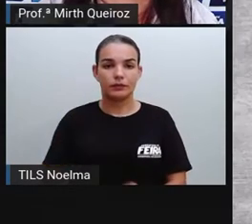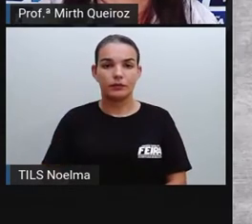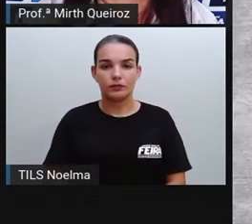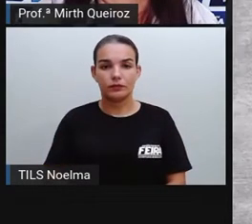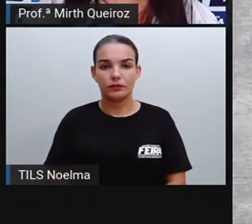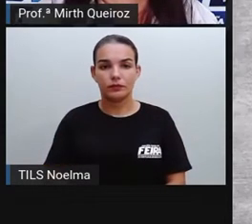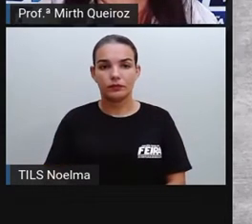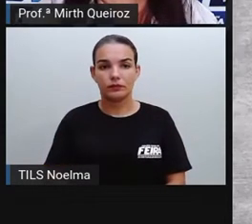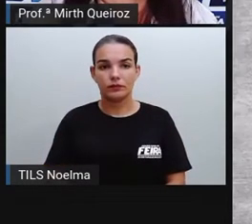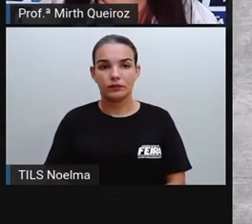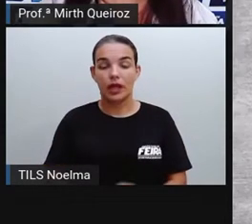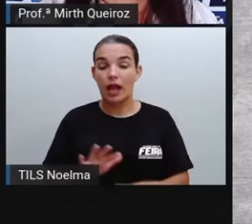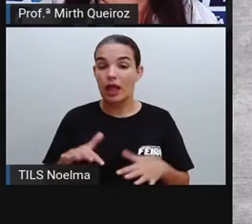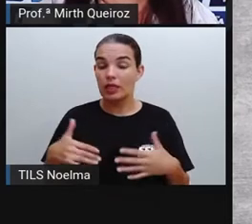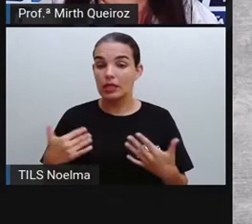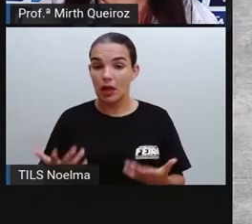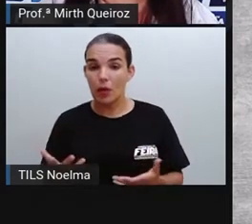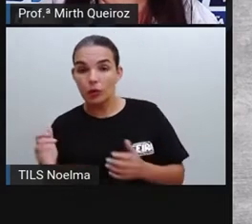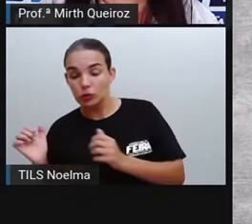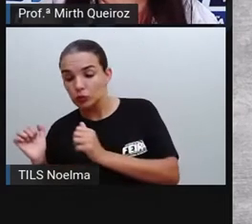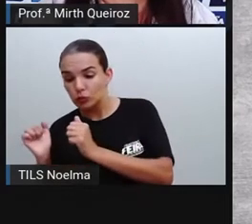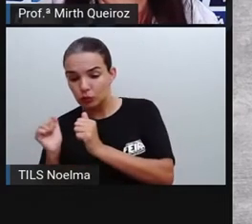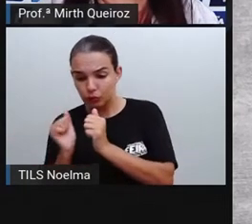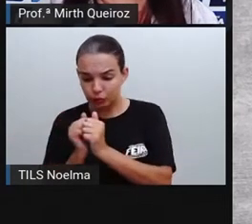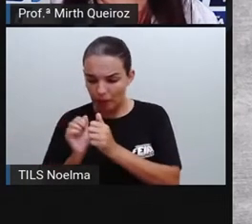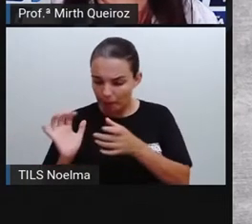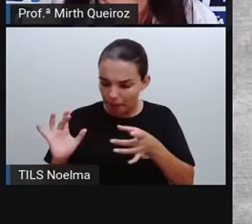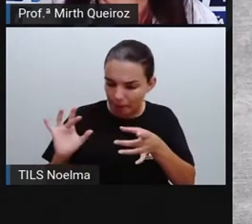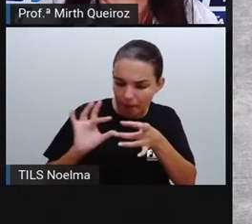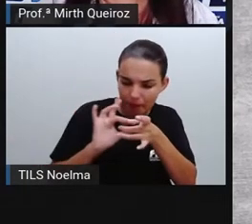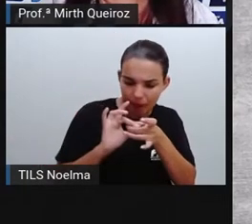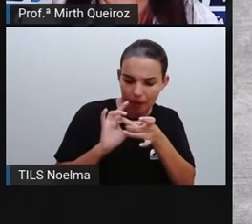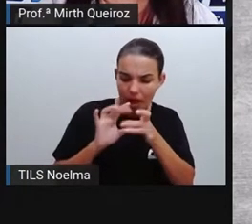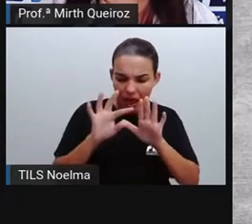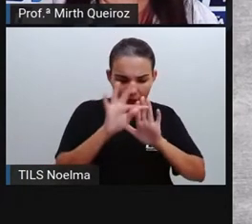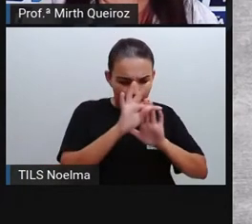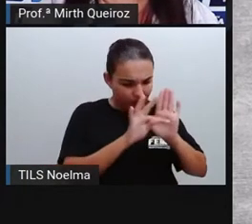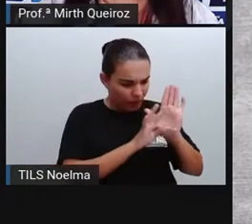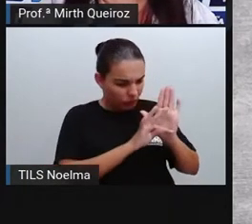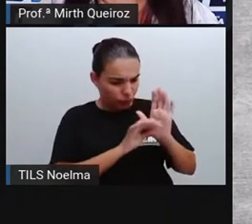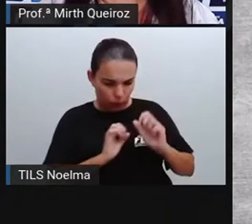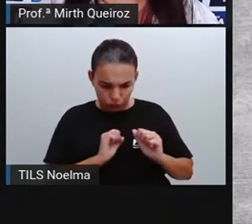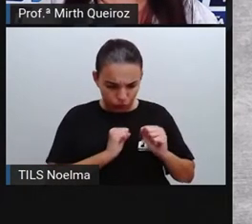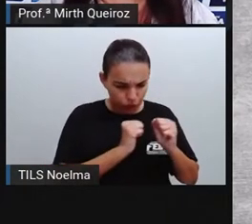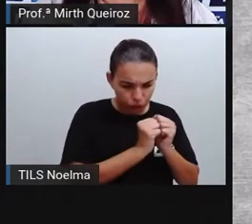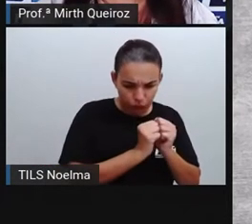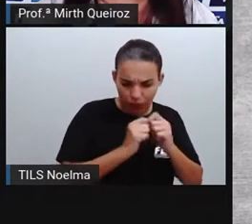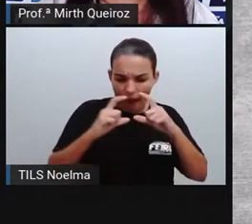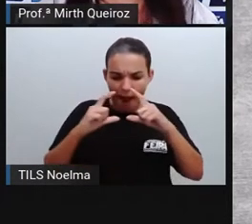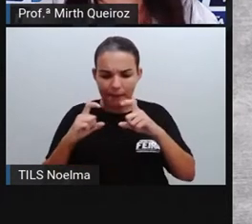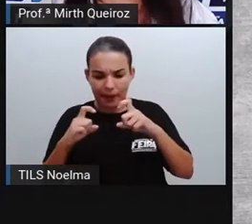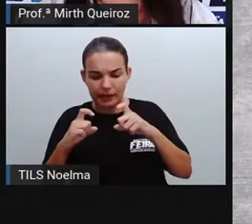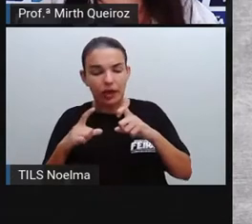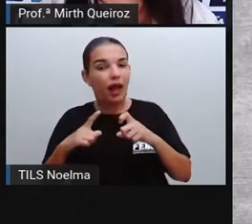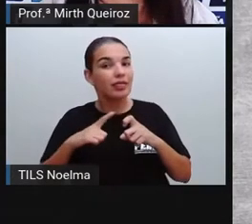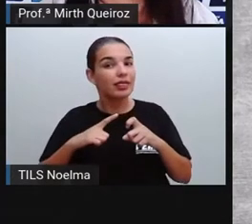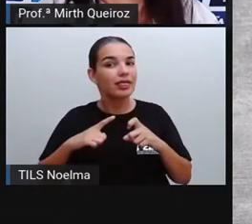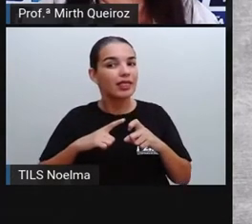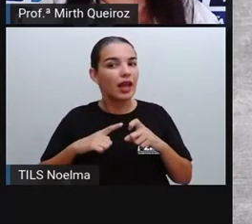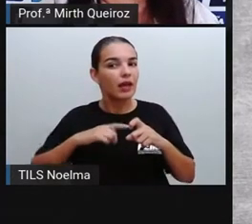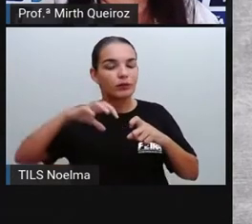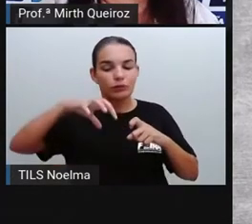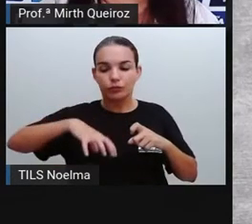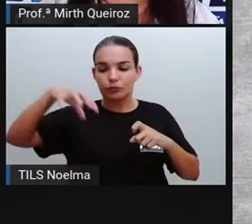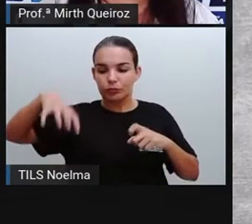Por unir texto e imagem, o infográfico, ele vai atuar em duas zonas distintas.